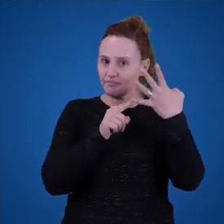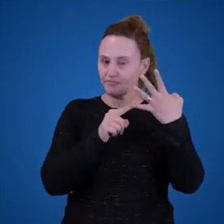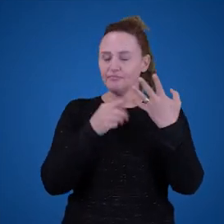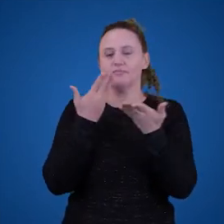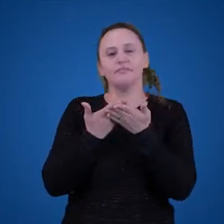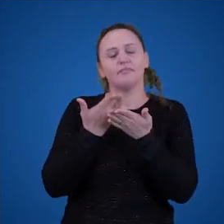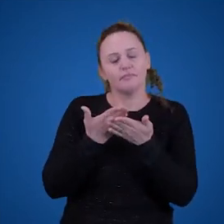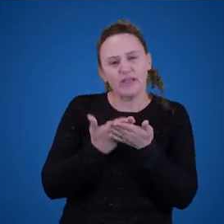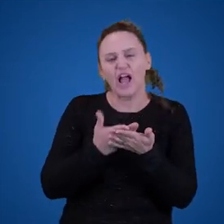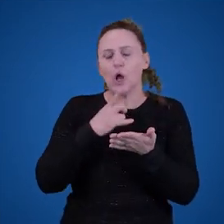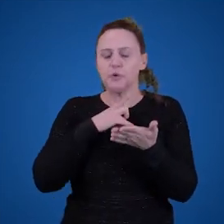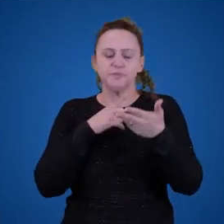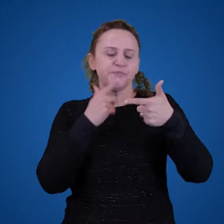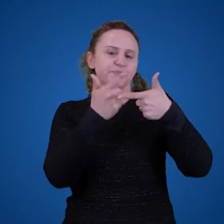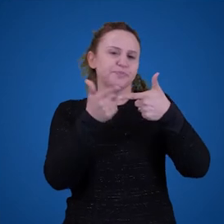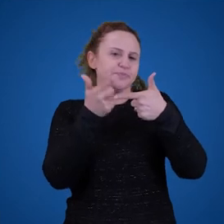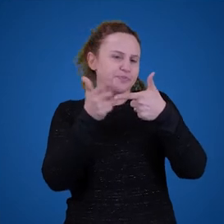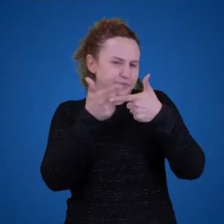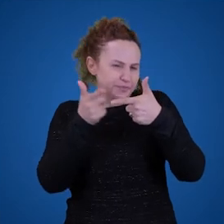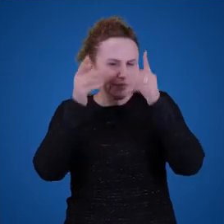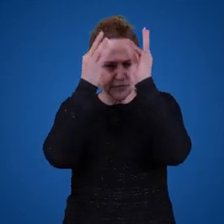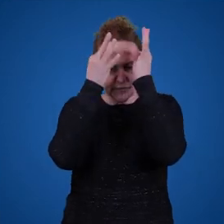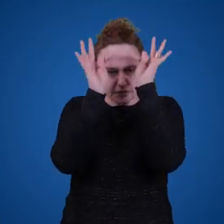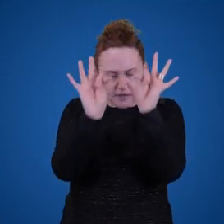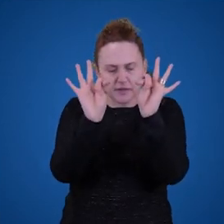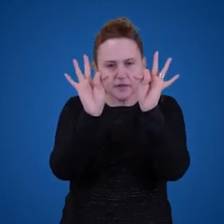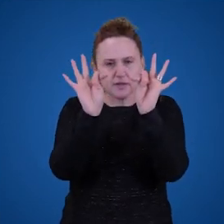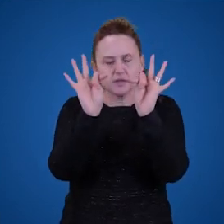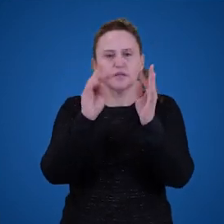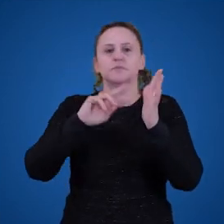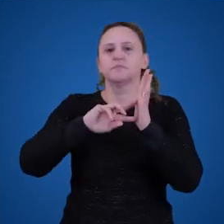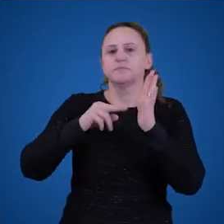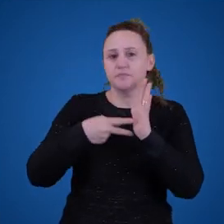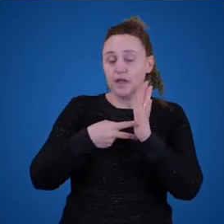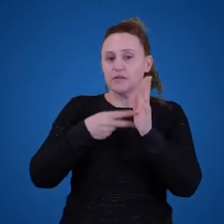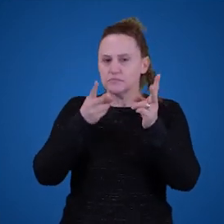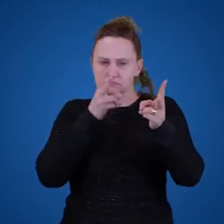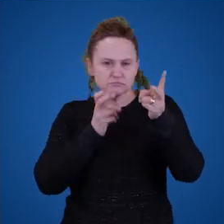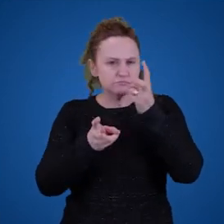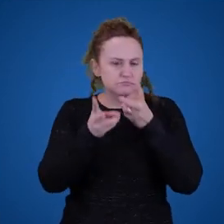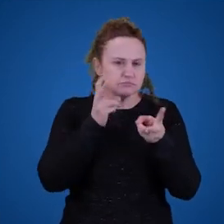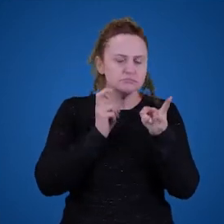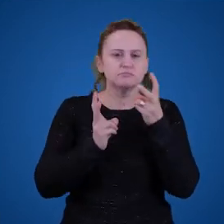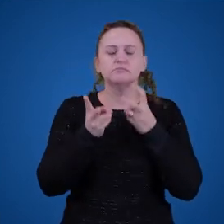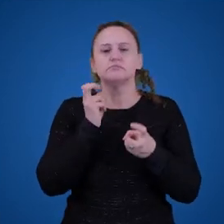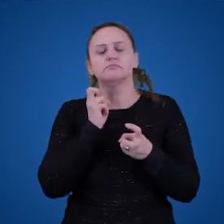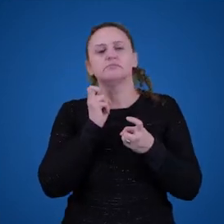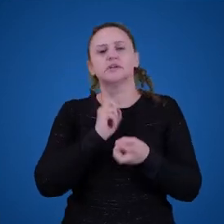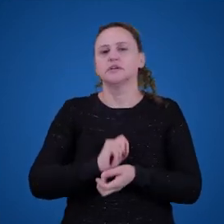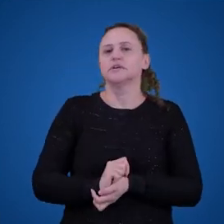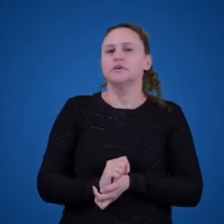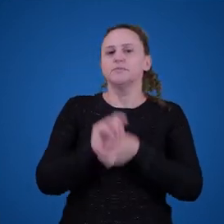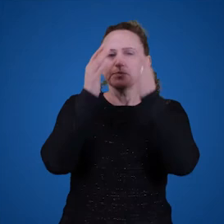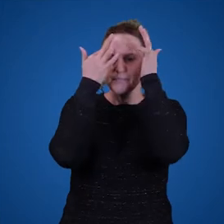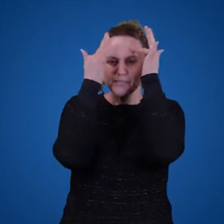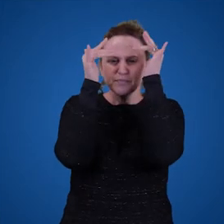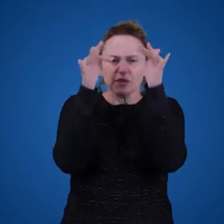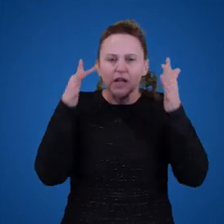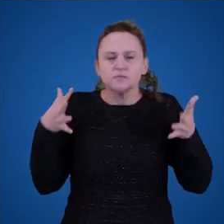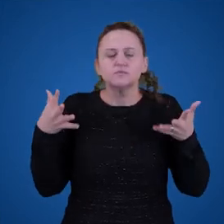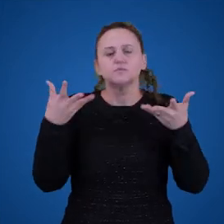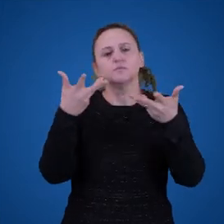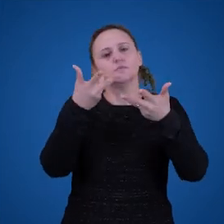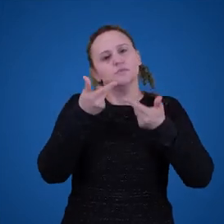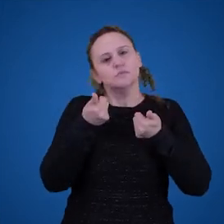ver os problemas da teoria referencial do significado. Como vocês vão perceber ao longo do tempo, em filosofia, toda